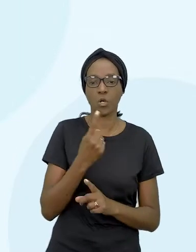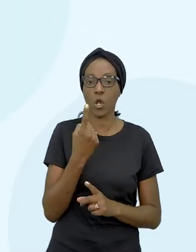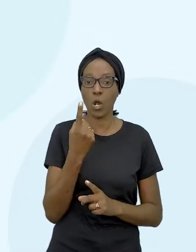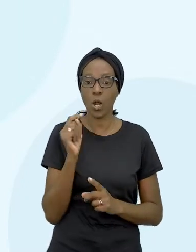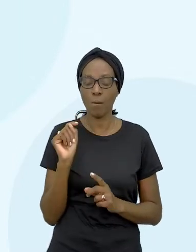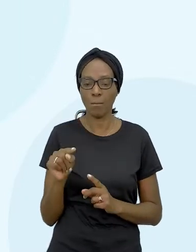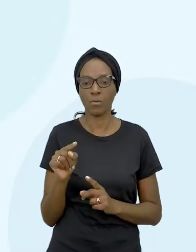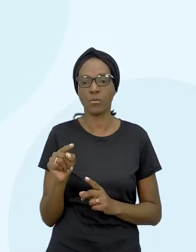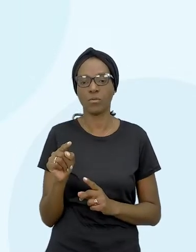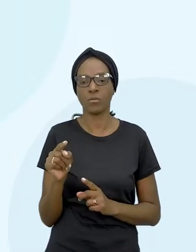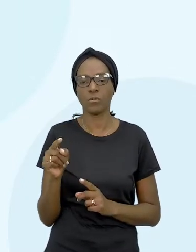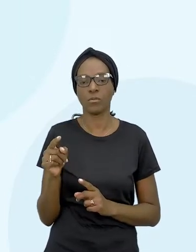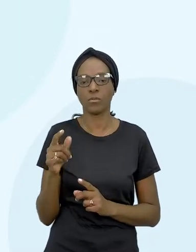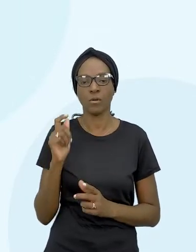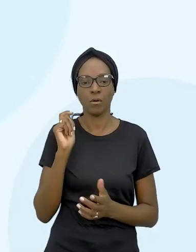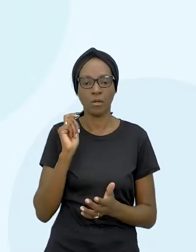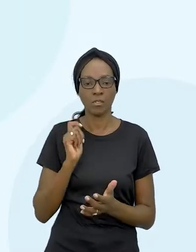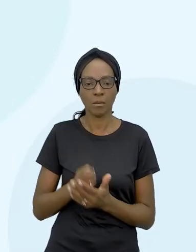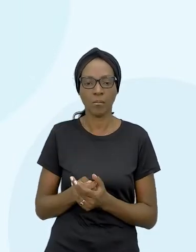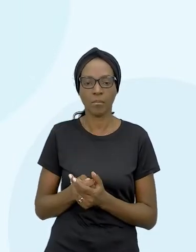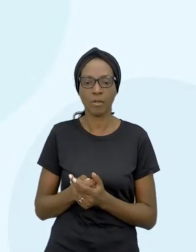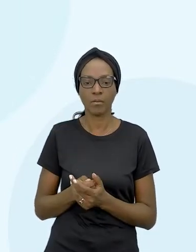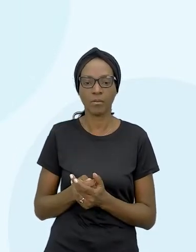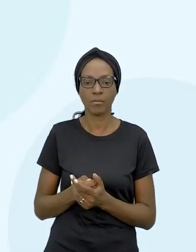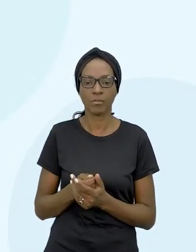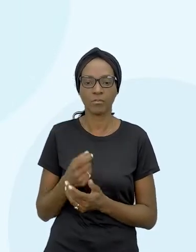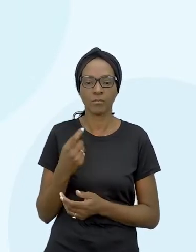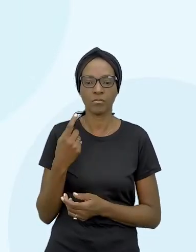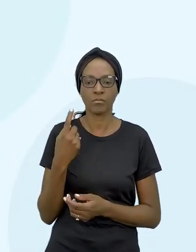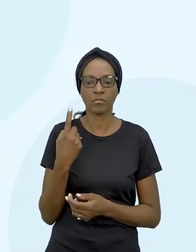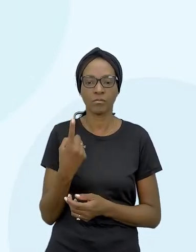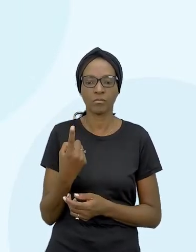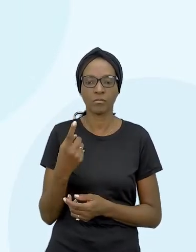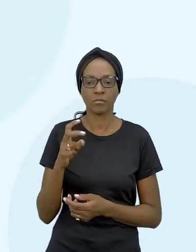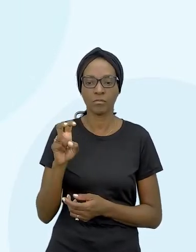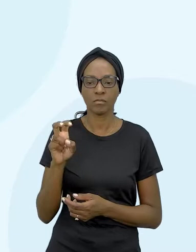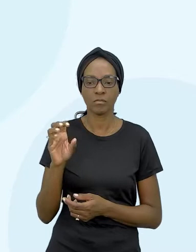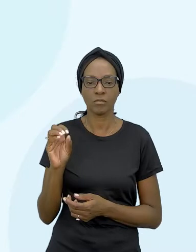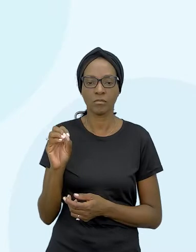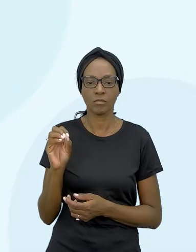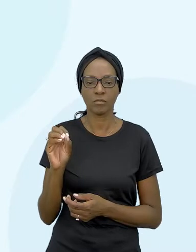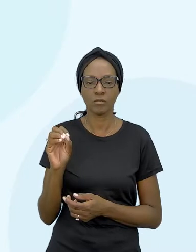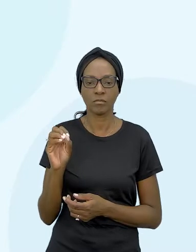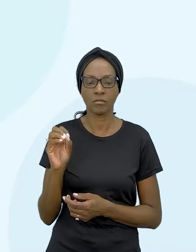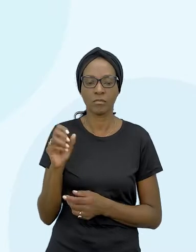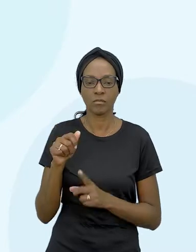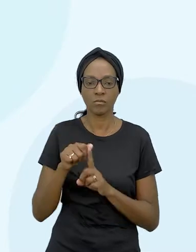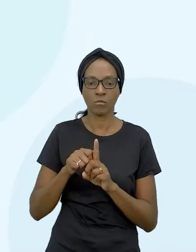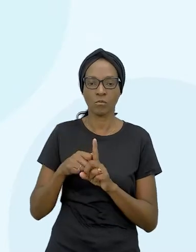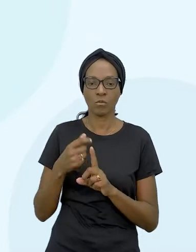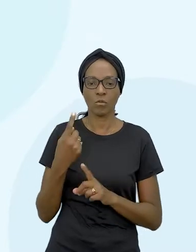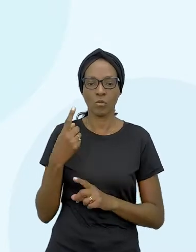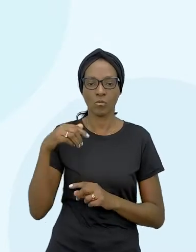Nós pagamos 150. No mês seguinte,